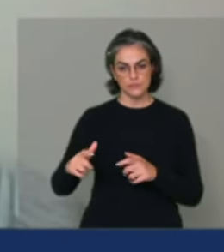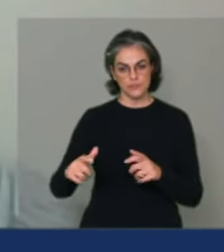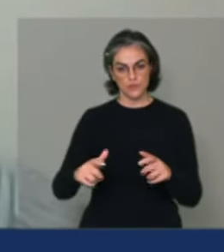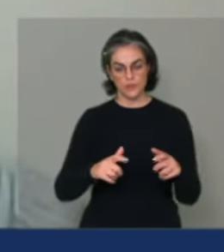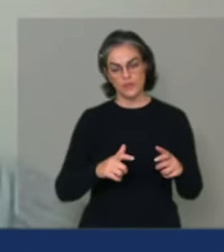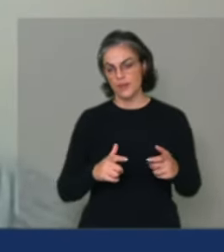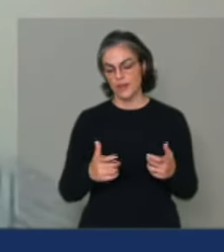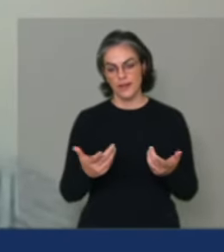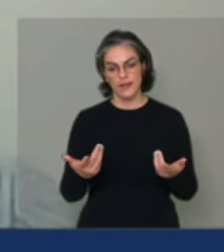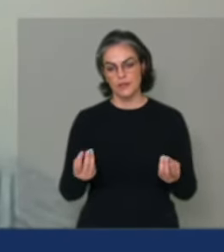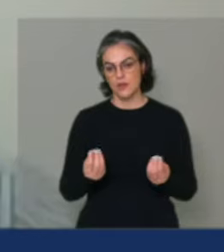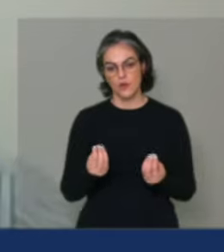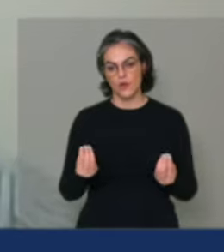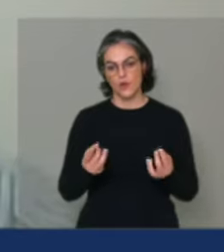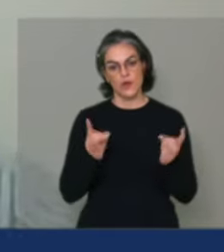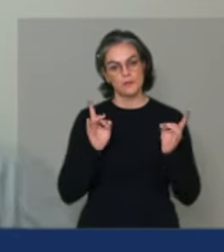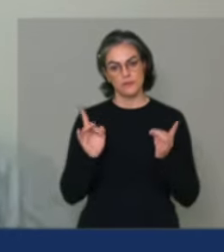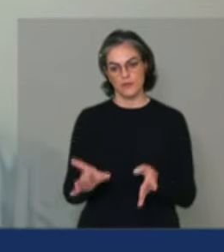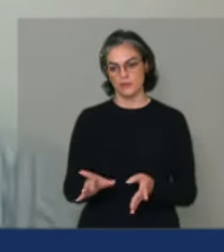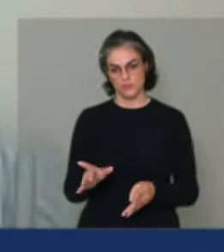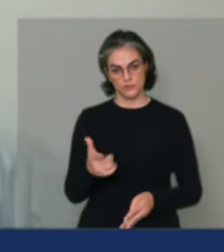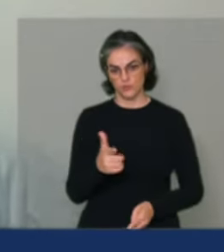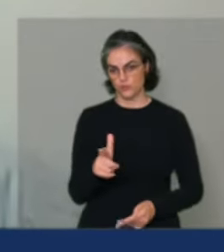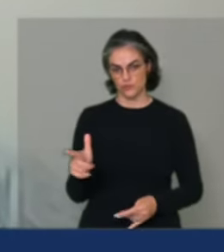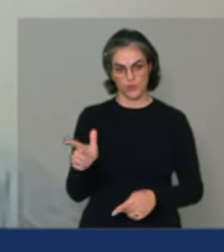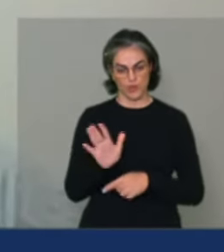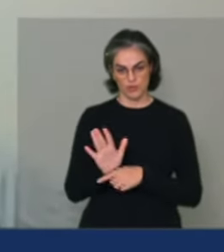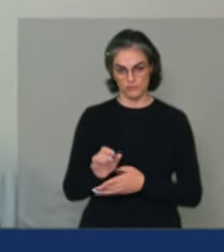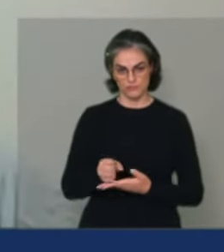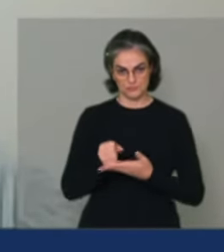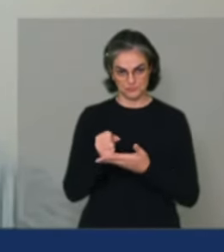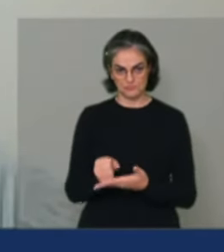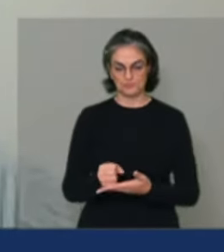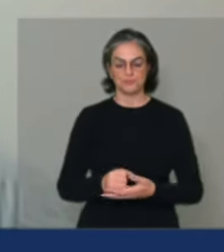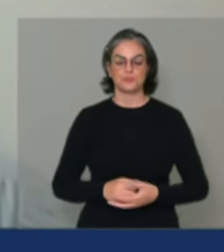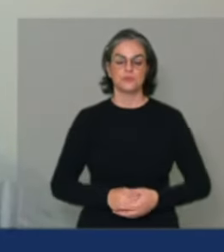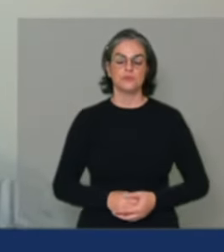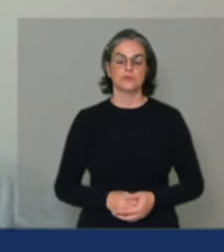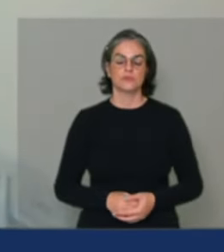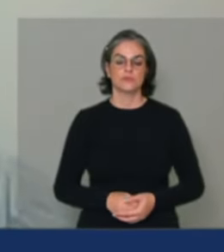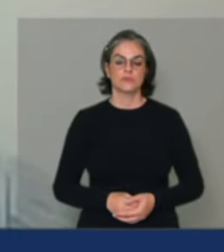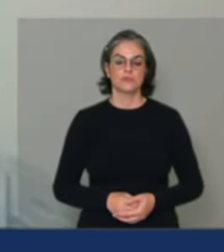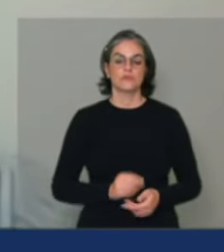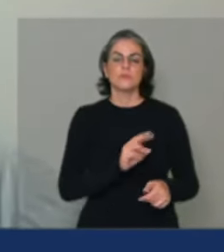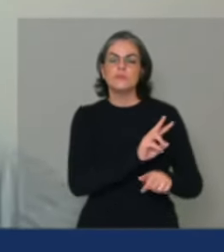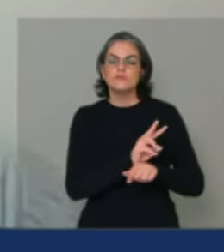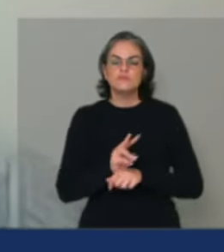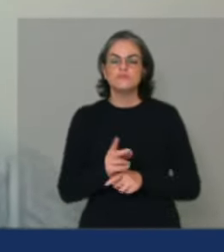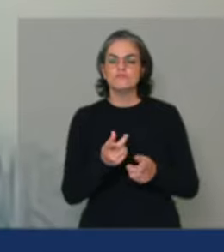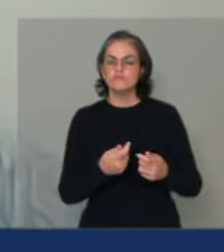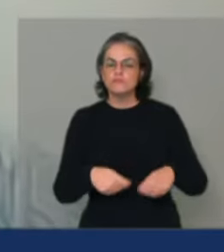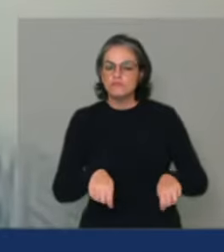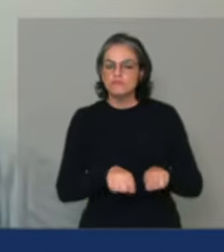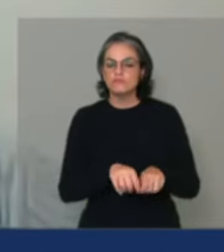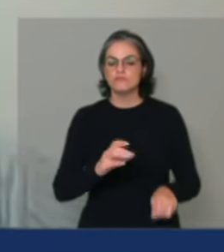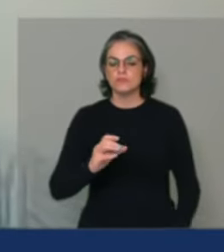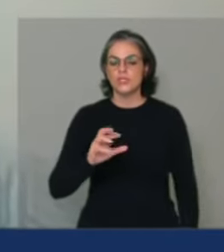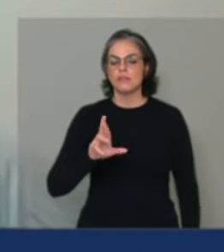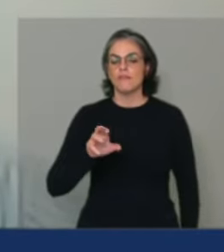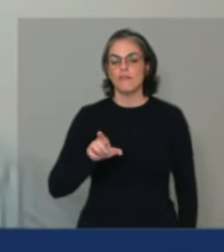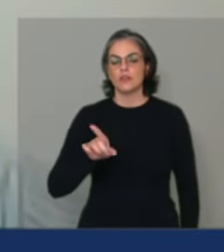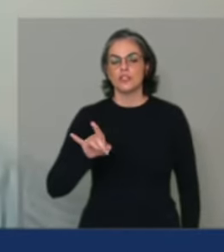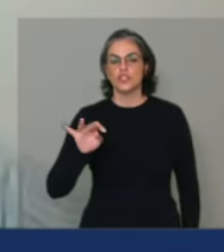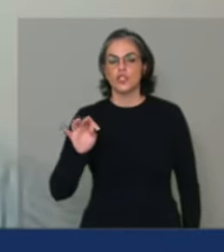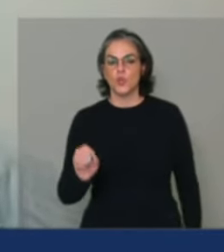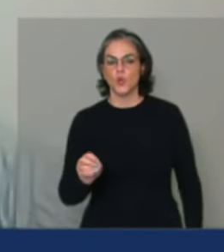estão desassistidos. O crédito, né, para investimento é outro ponto que a gente aborda, né?